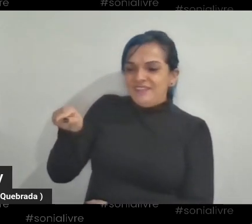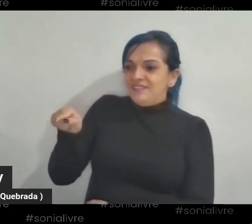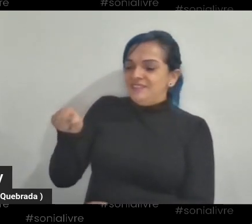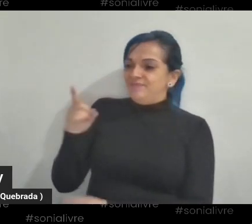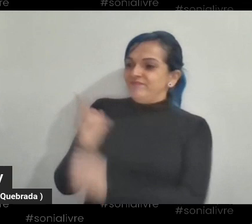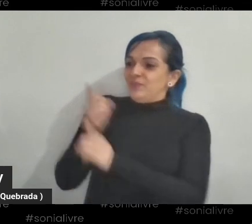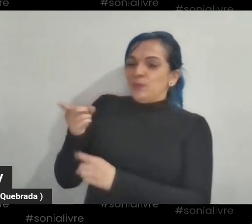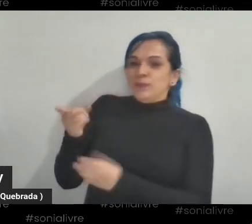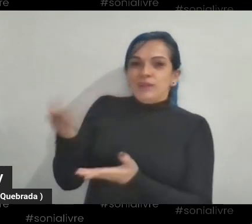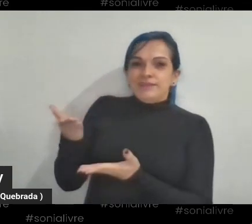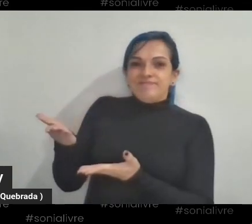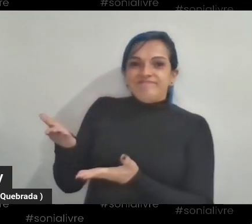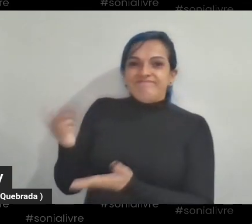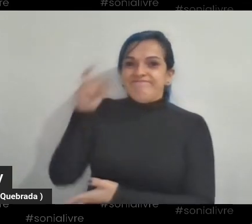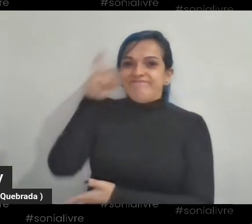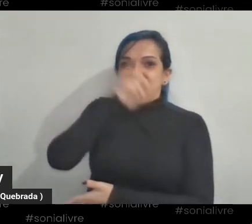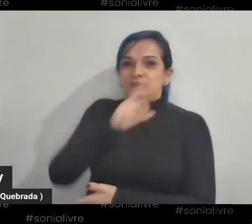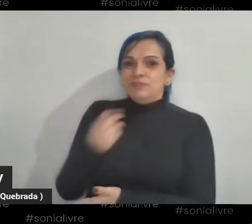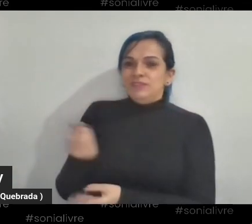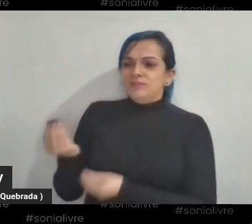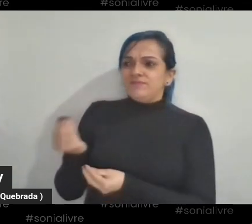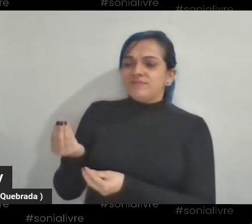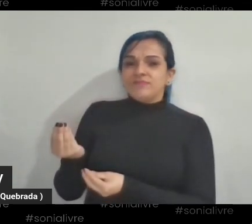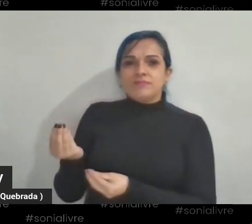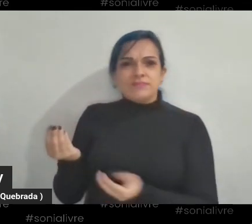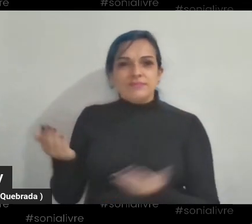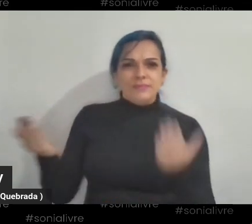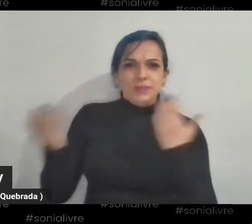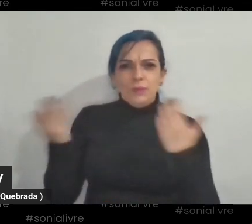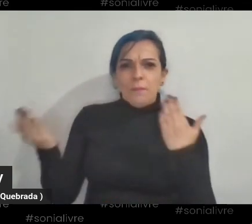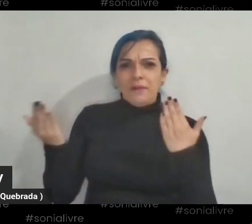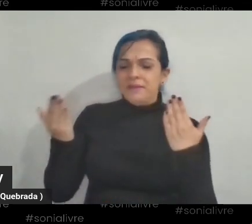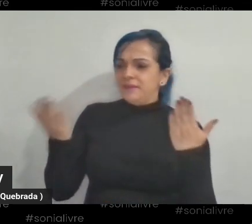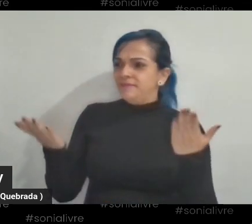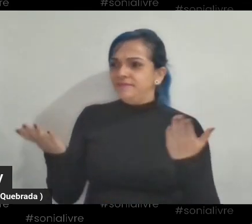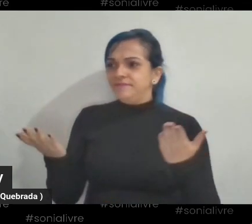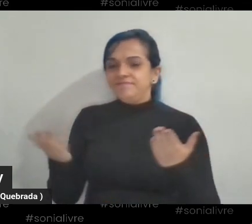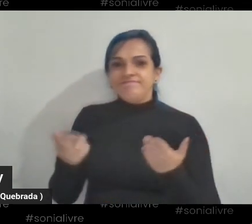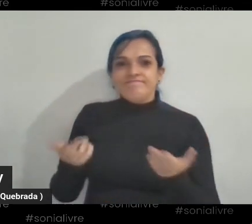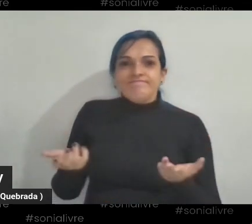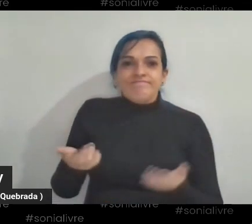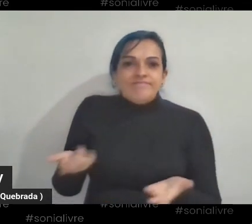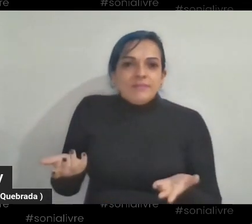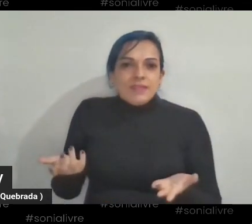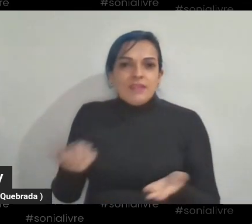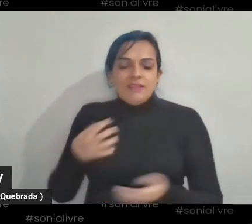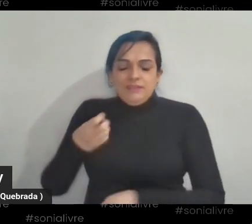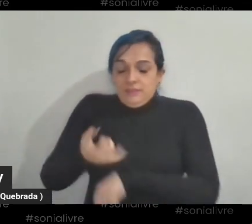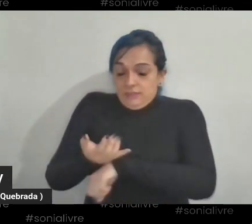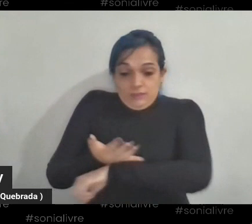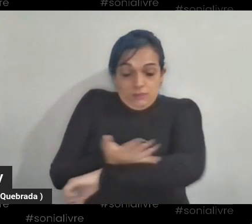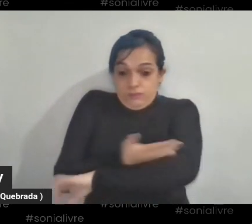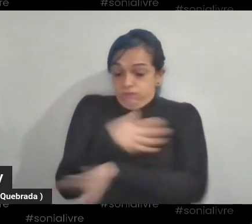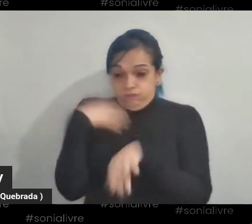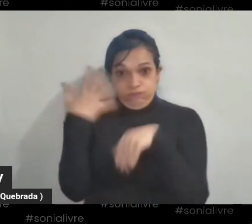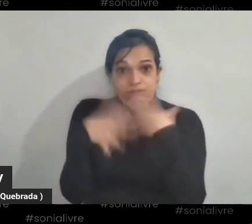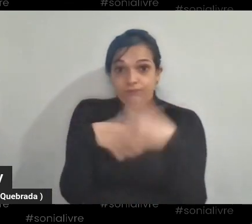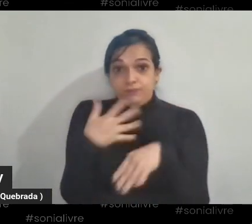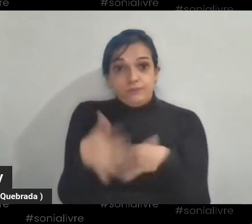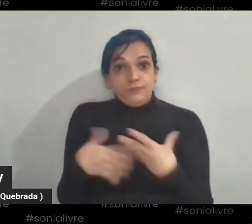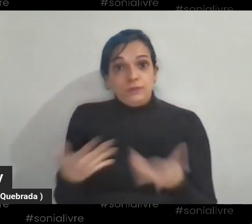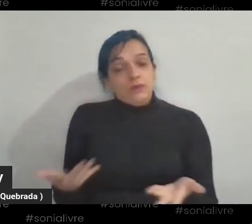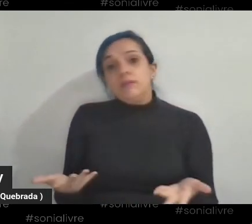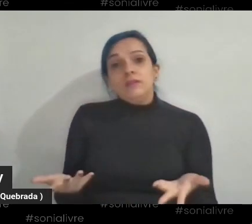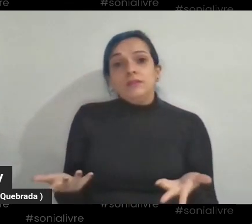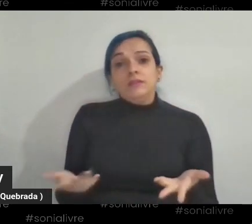né? Que ela foi encontrada. E, meu, envolve um monte de sentimentos ao mesmo tempo, sabe? Ao